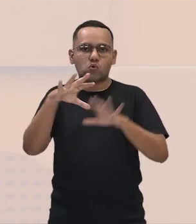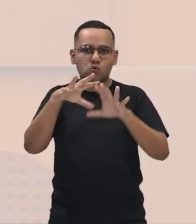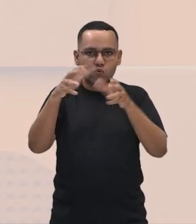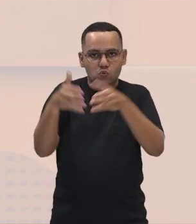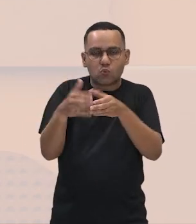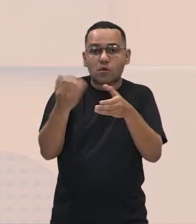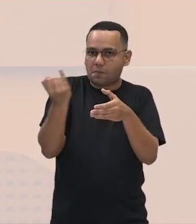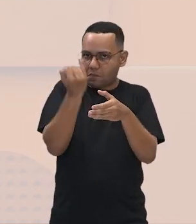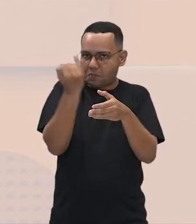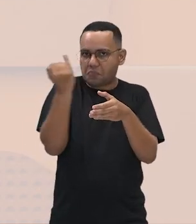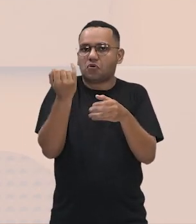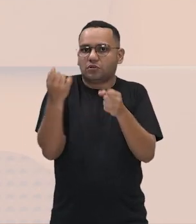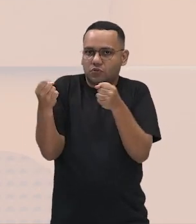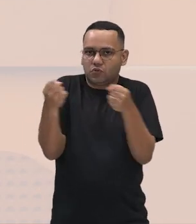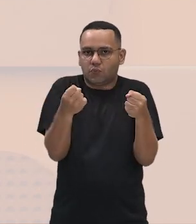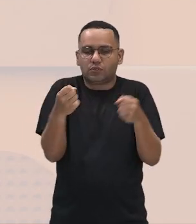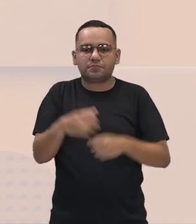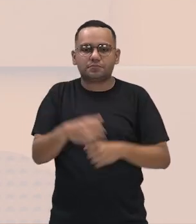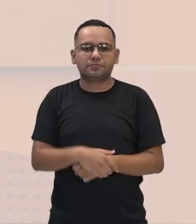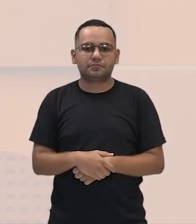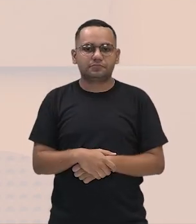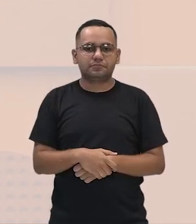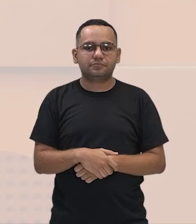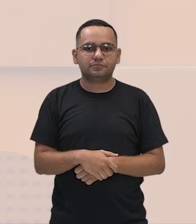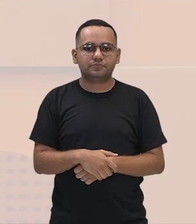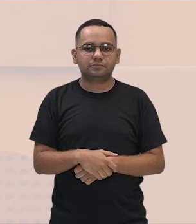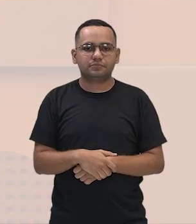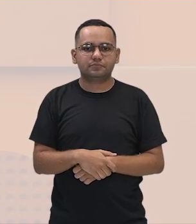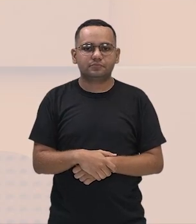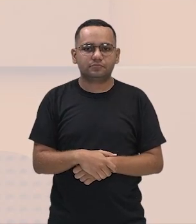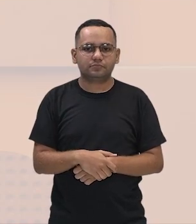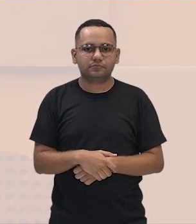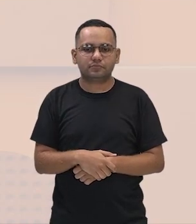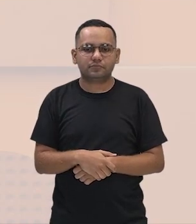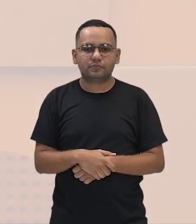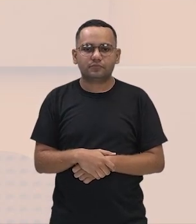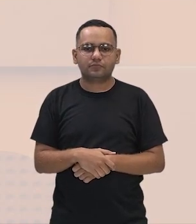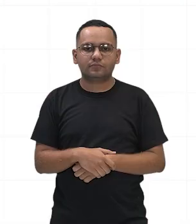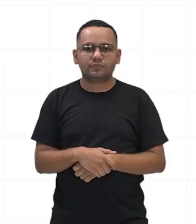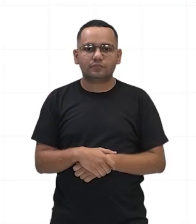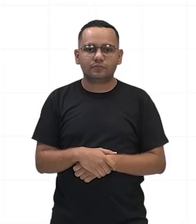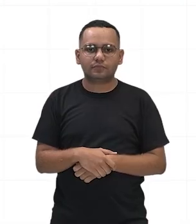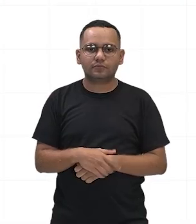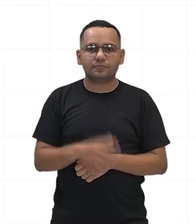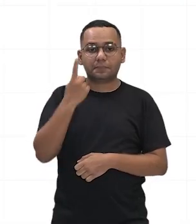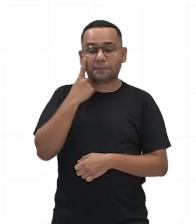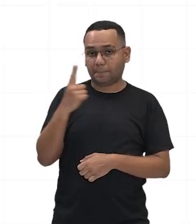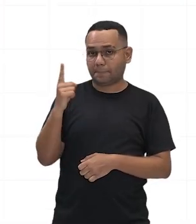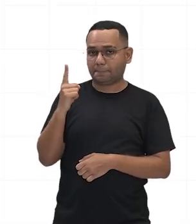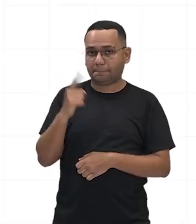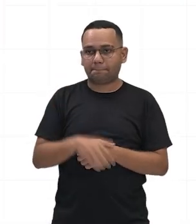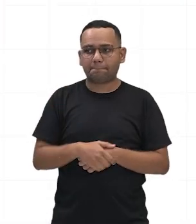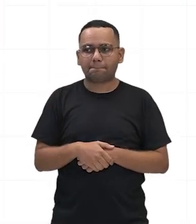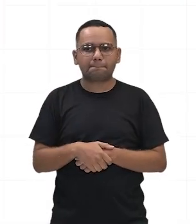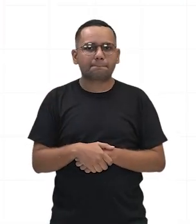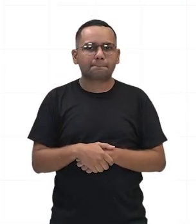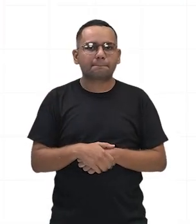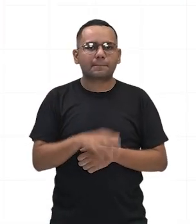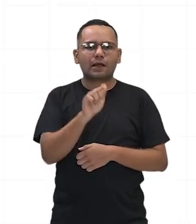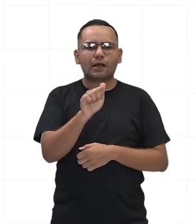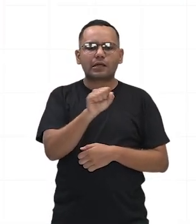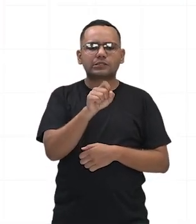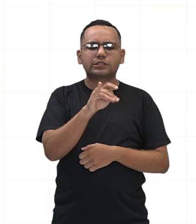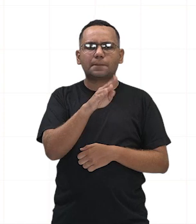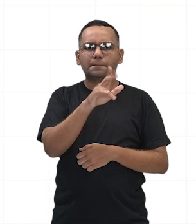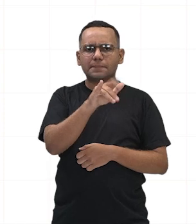poder romano, que são as Assembleias ou Assembleia Centurial. Por que tem essa palavra de centurial?